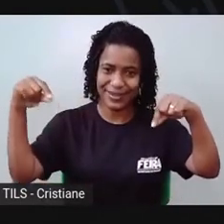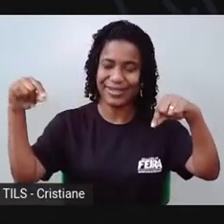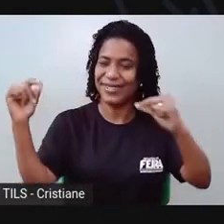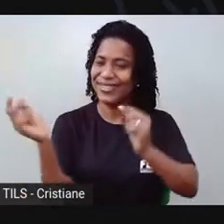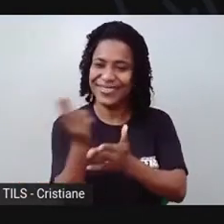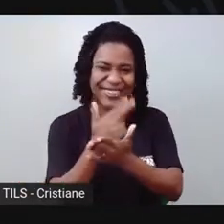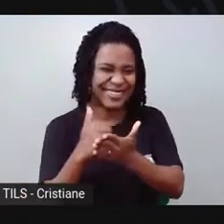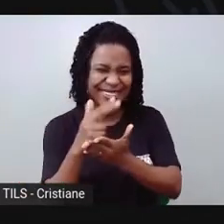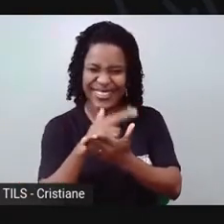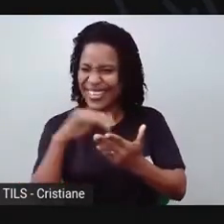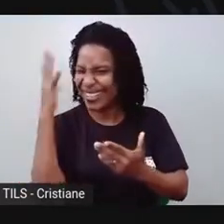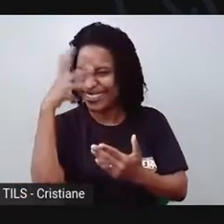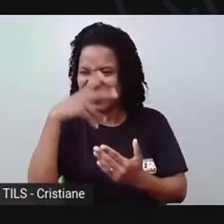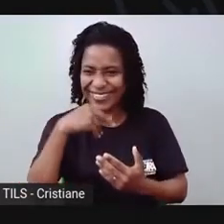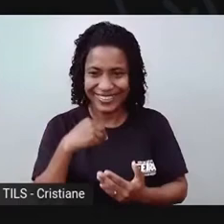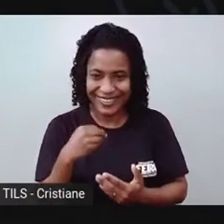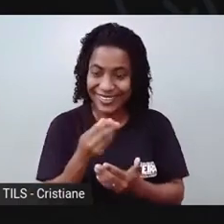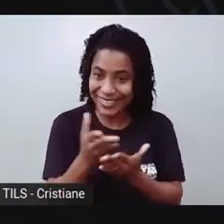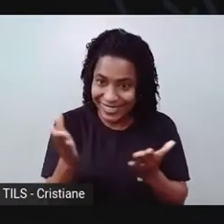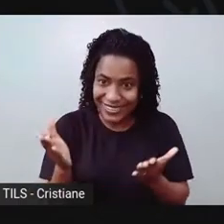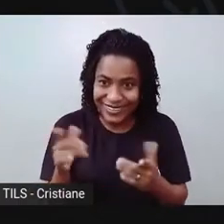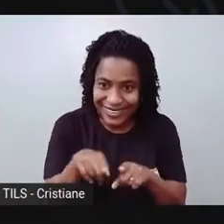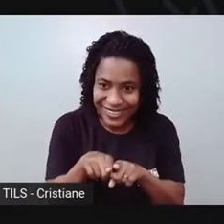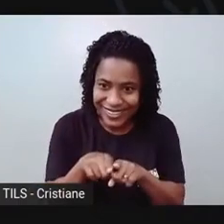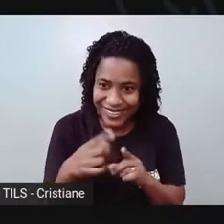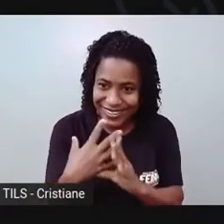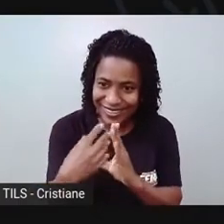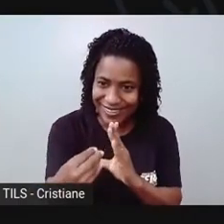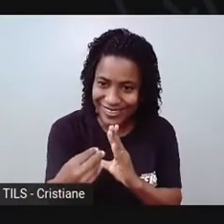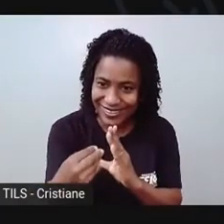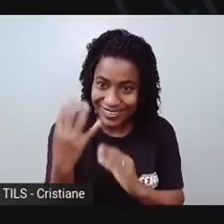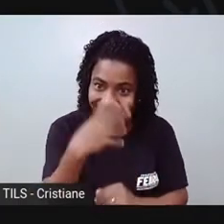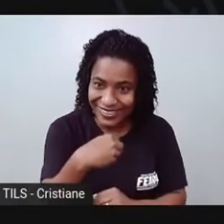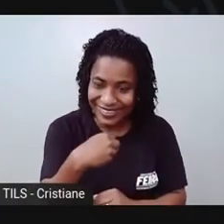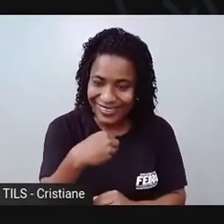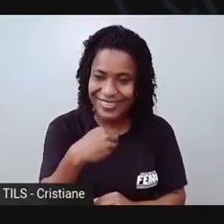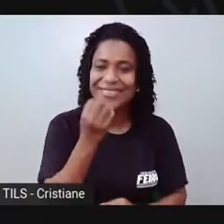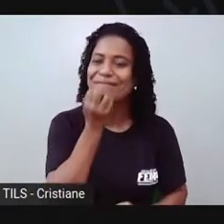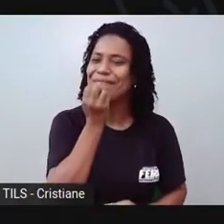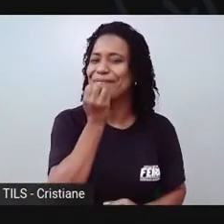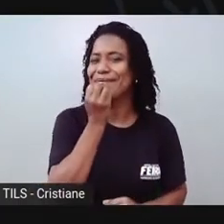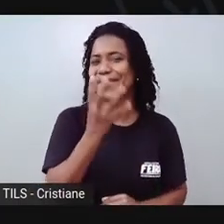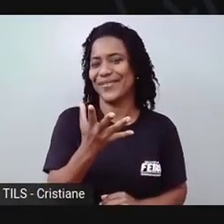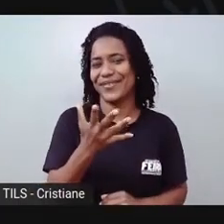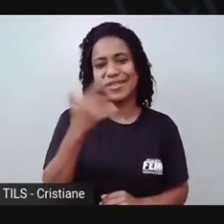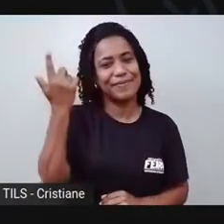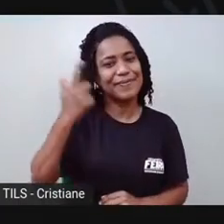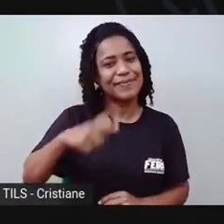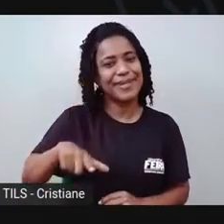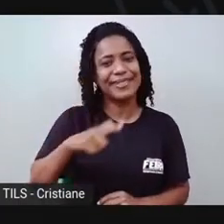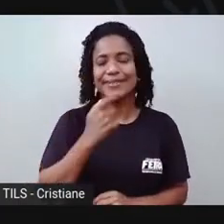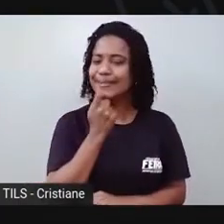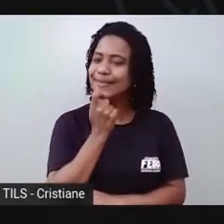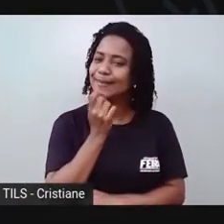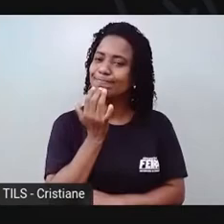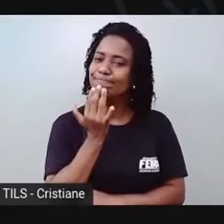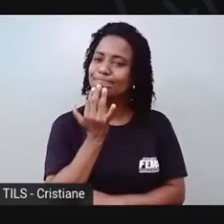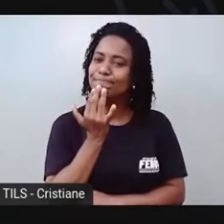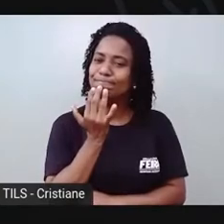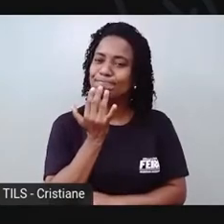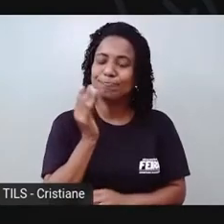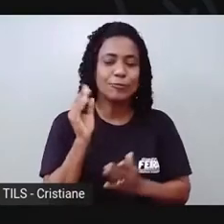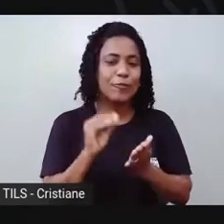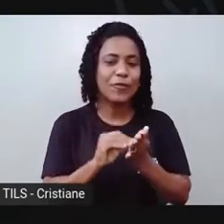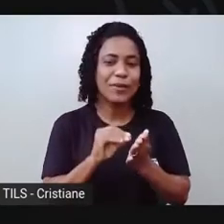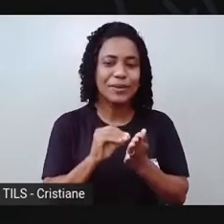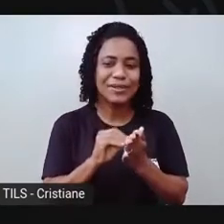lindo! E o de vocês? Também está ficando lindo? Ai, que mais, hein, meninada, que está faltando? Ai, eu queria